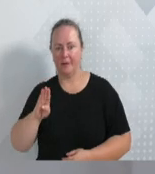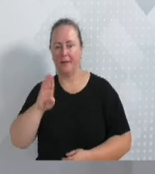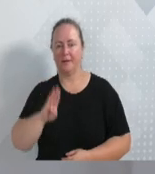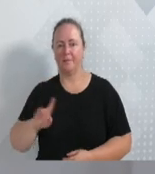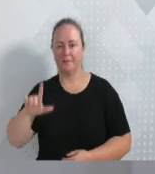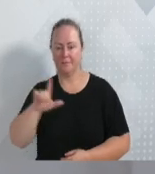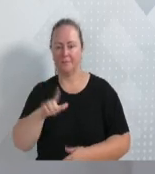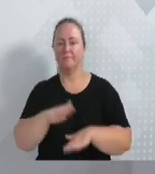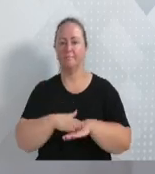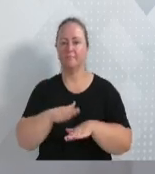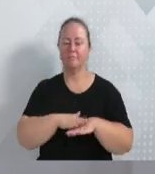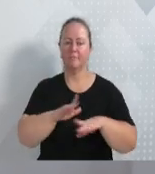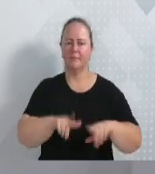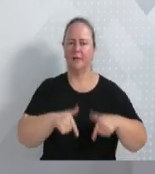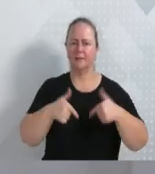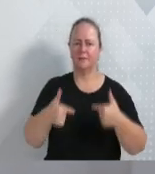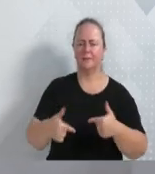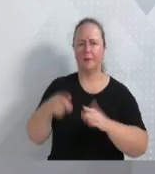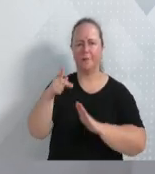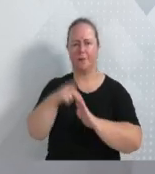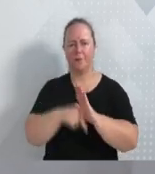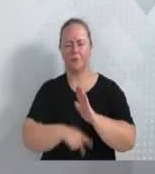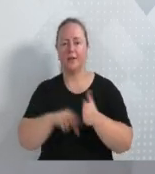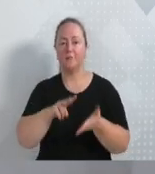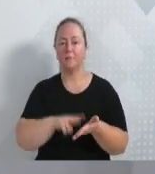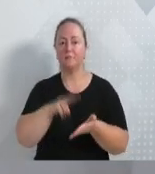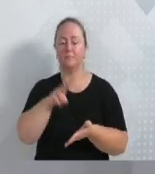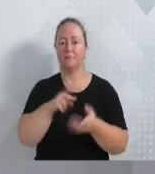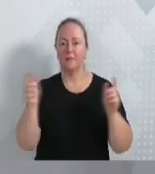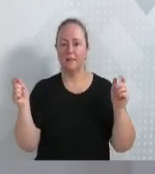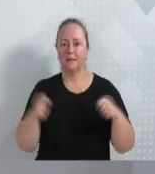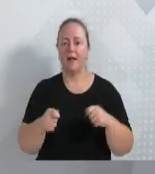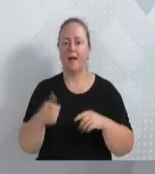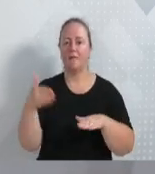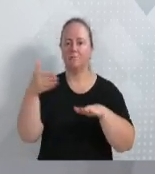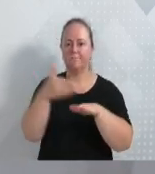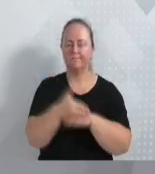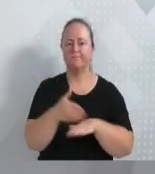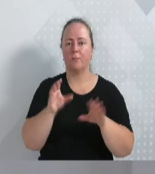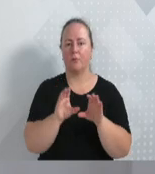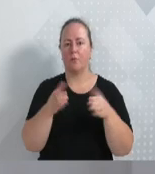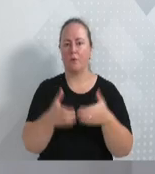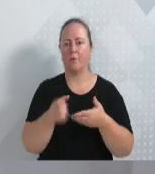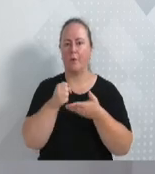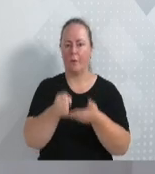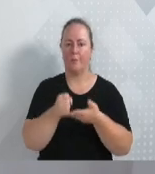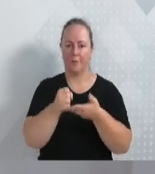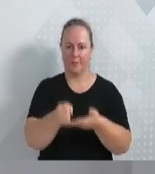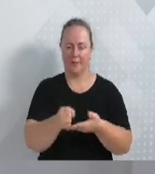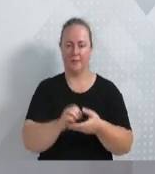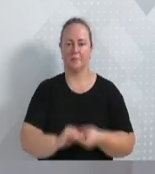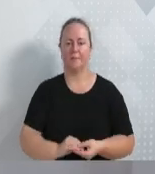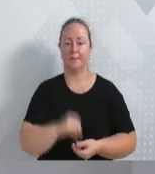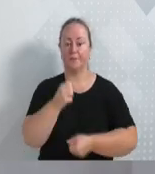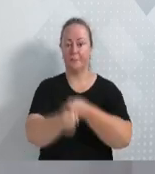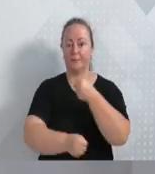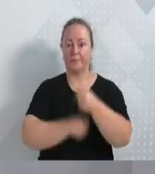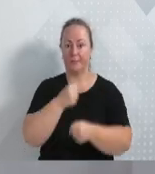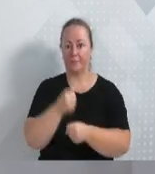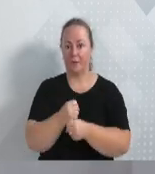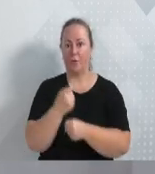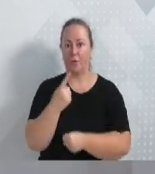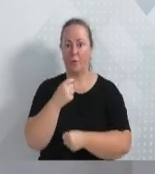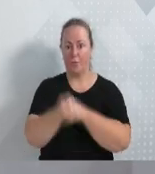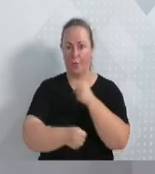projetos que beneficiem a comunidade nos mais diversos eixos. Ao longo destes um ano e nove meses que estou